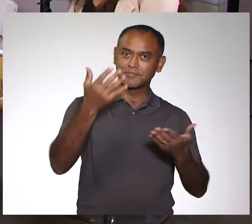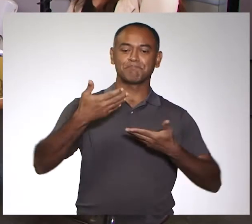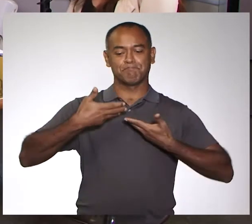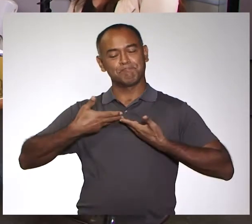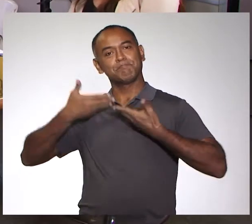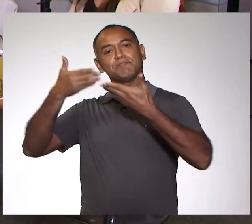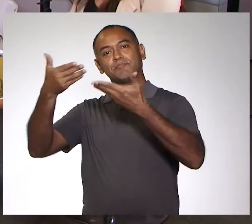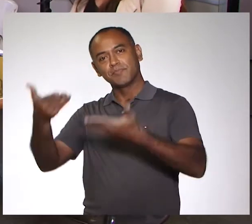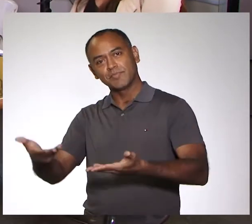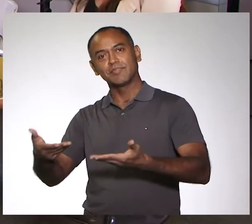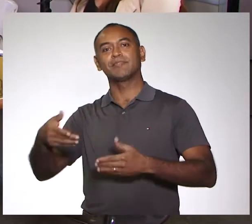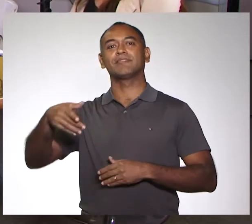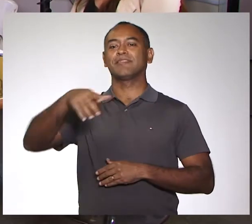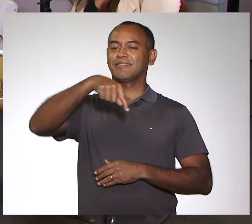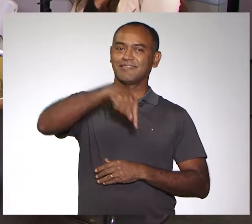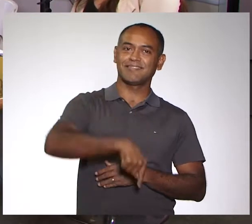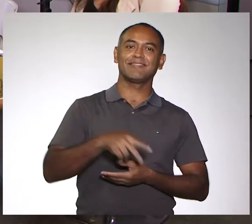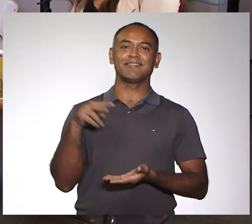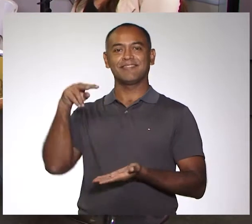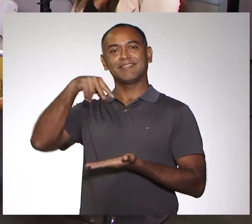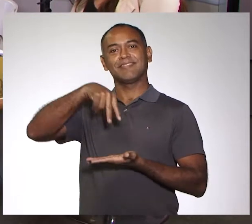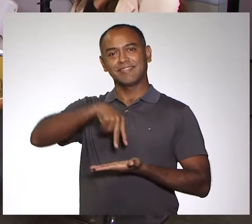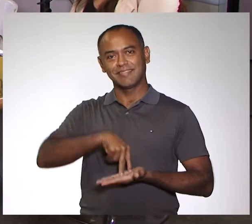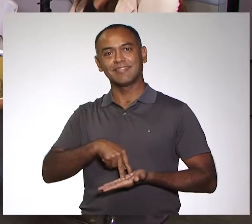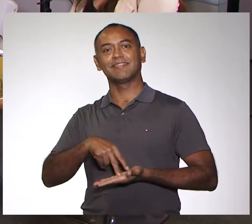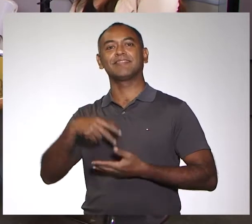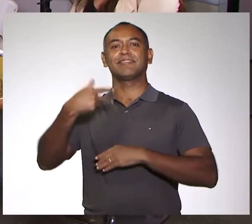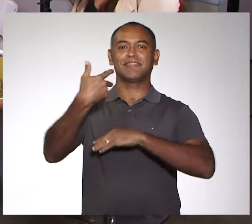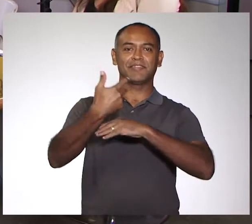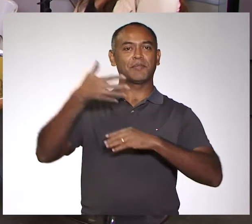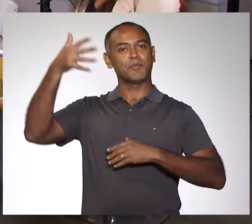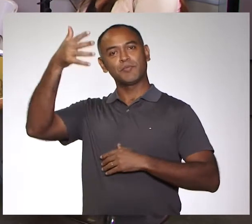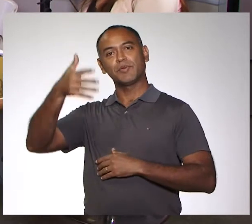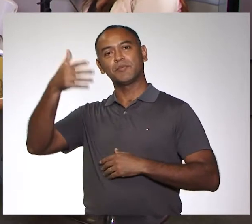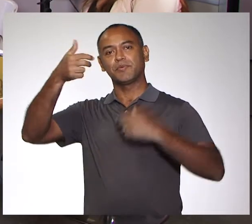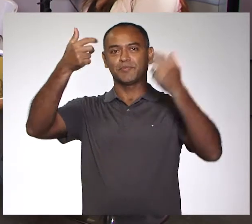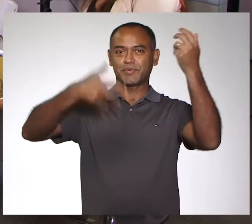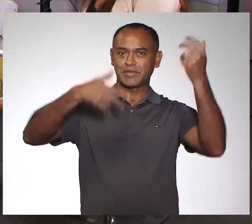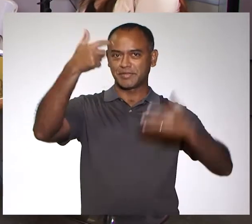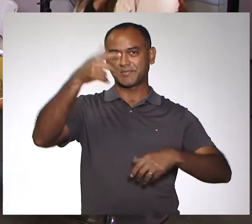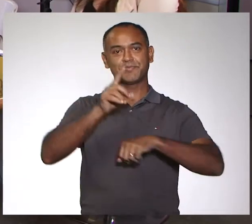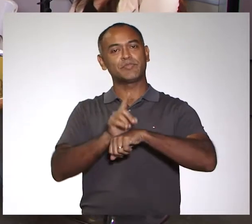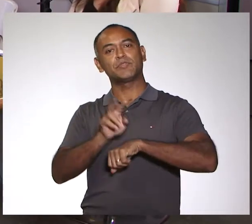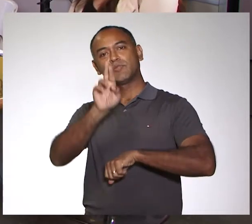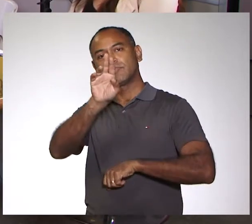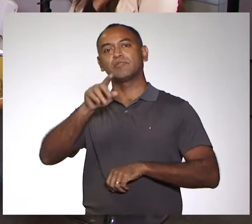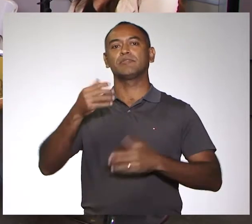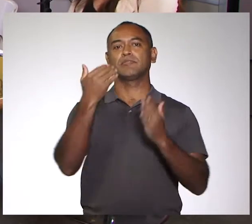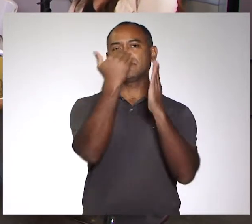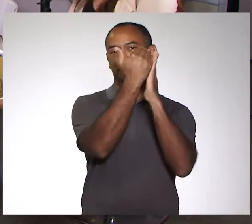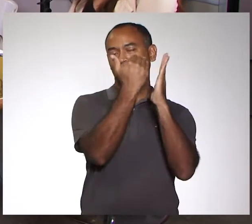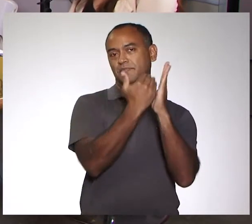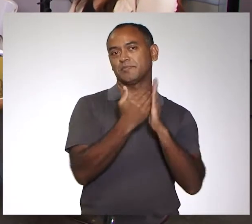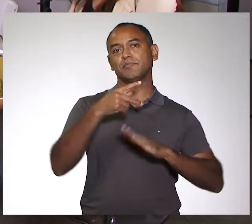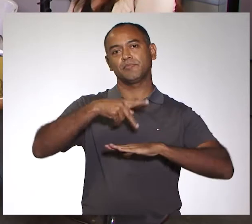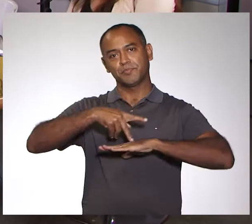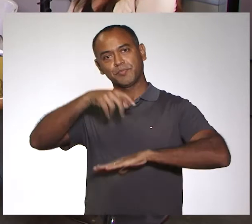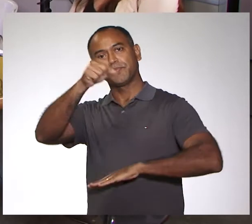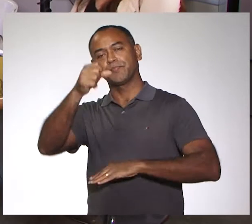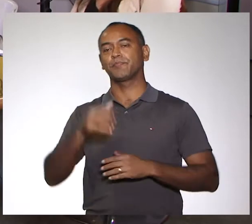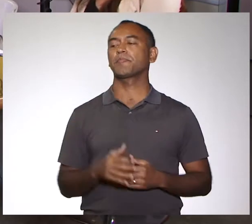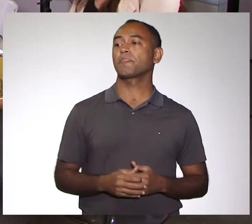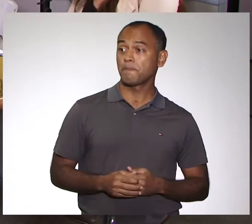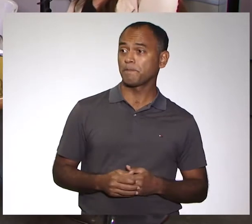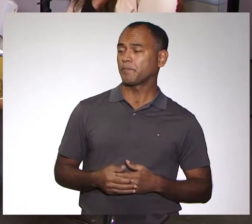agradeço o convite pela oportunidade de estar falando aqui dos novos doutores do nosso programa de pós-graduação.